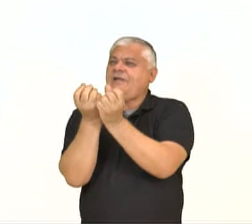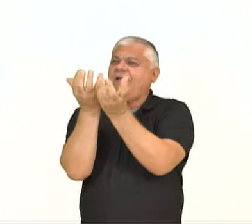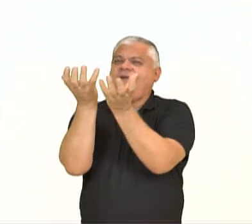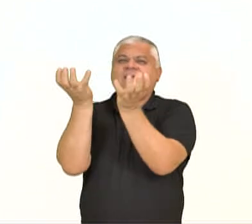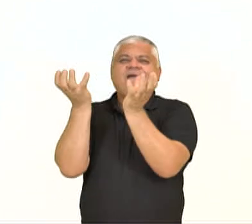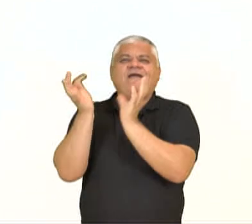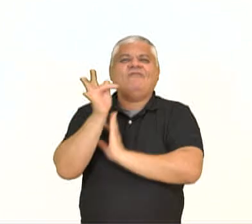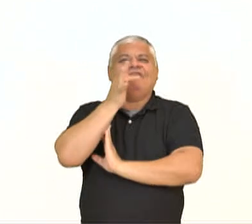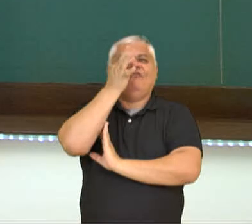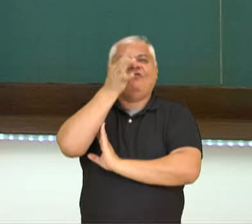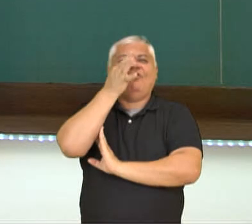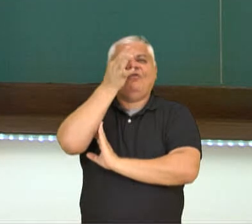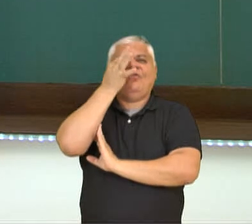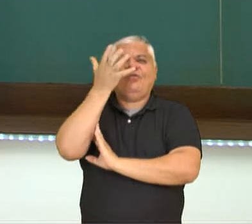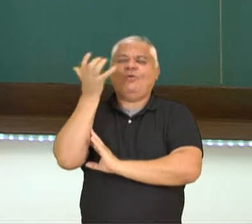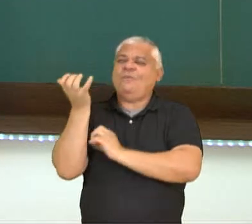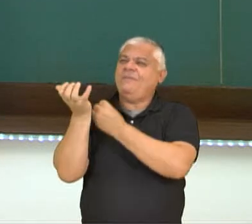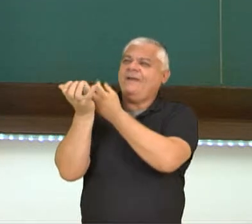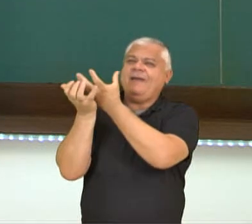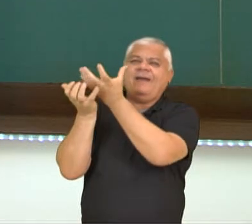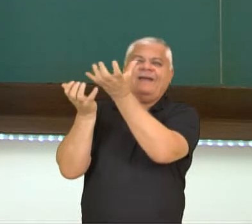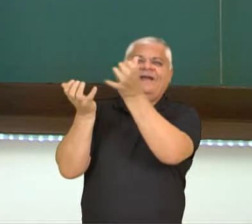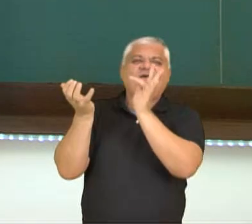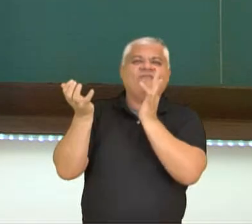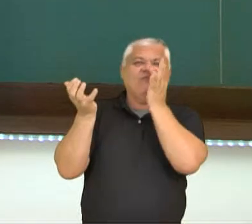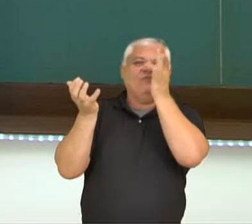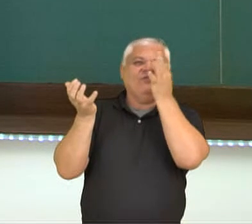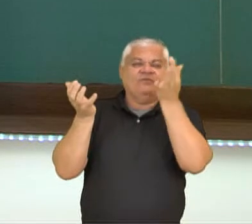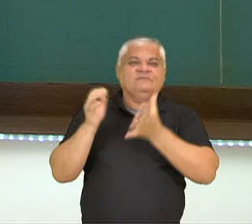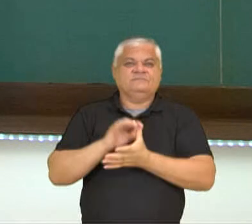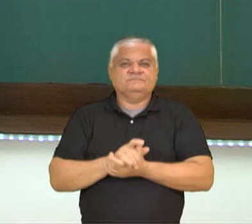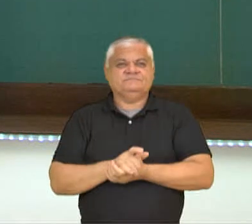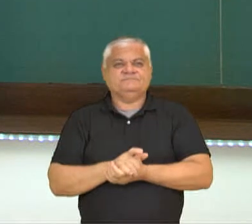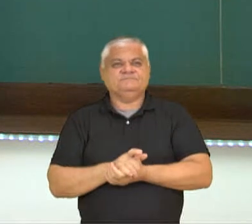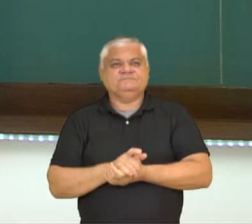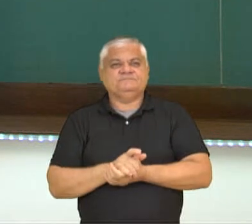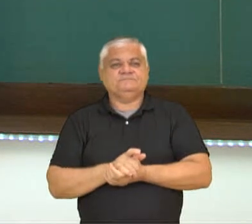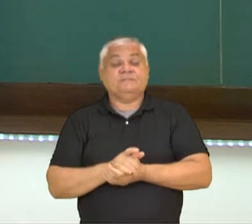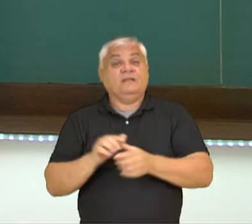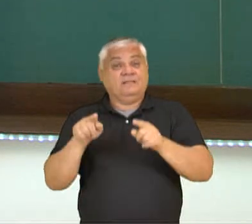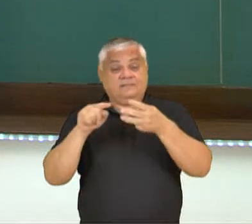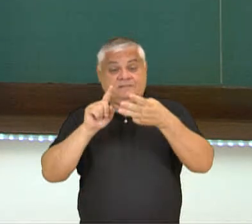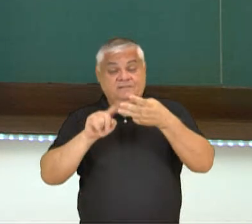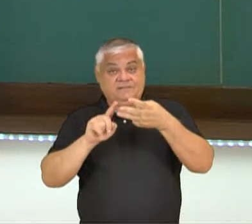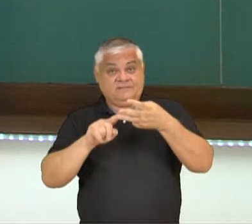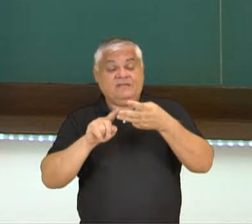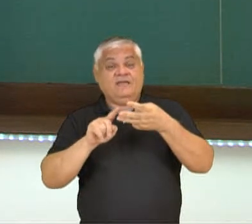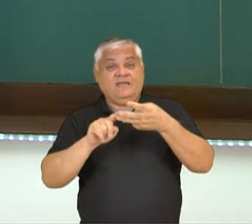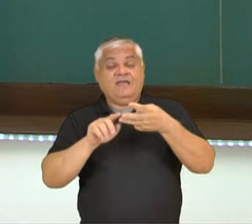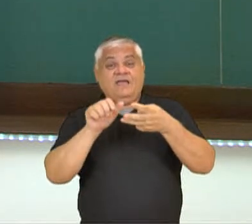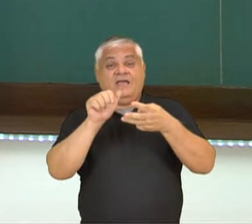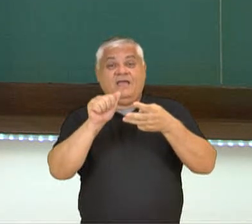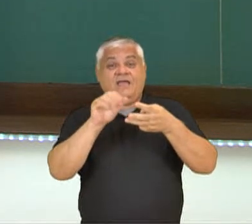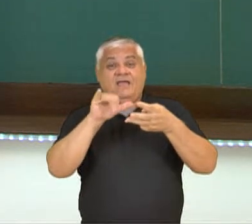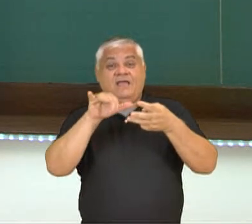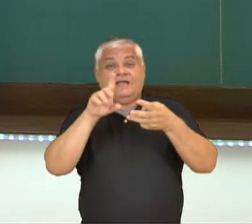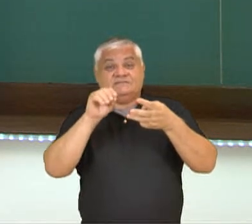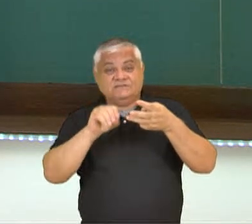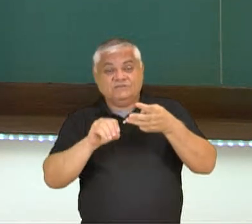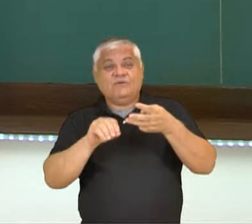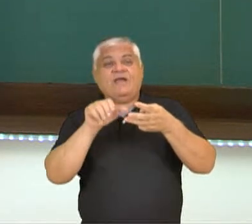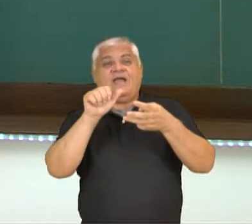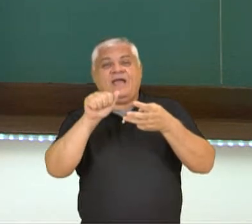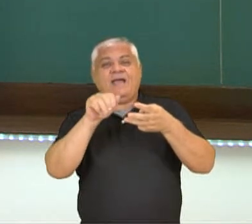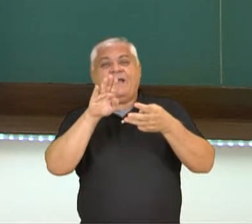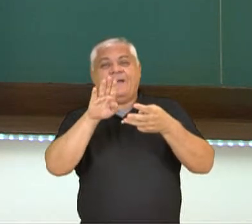hormônio que é responsável pela floração das plantas. E nós temos, então, o ácido abscíssico, que